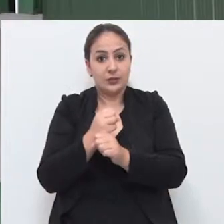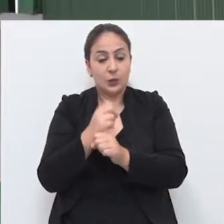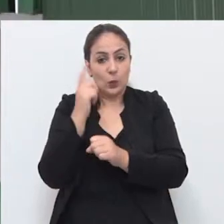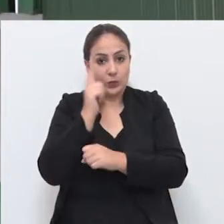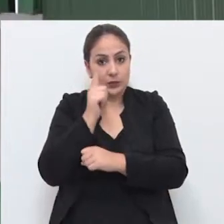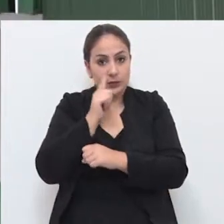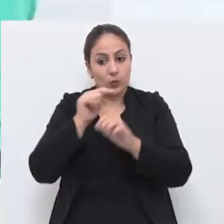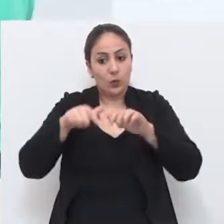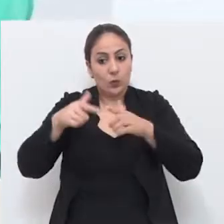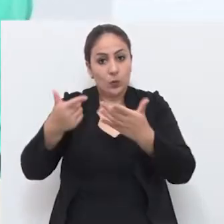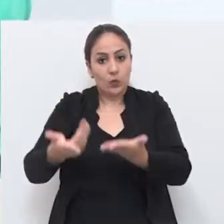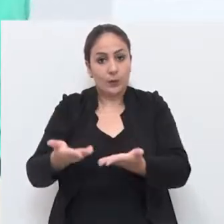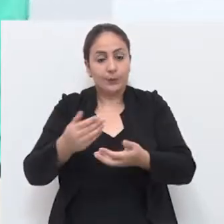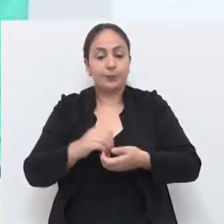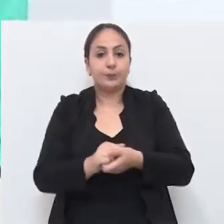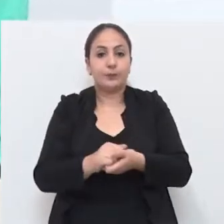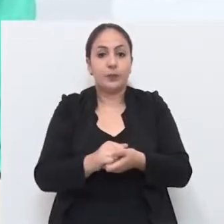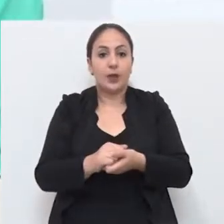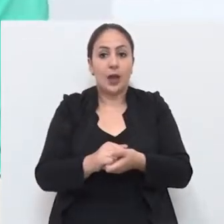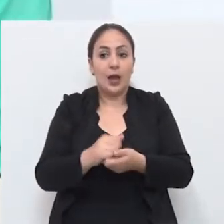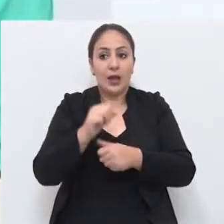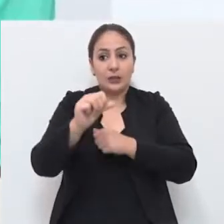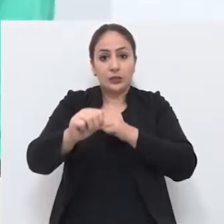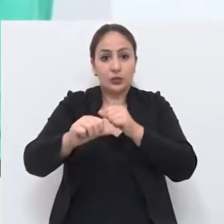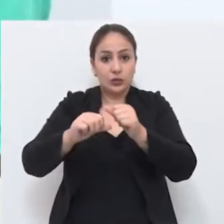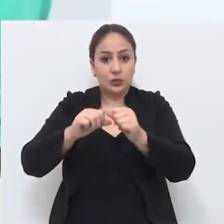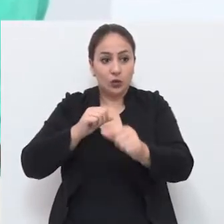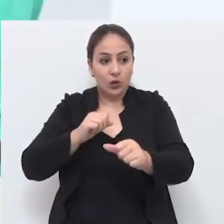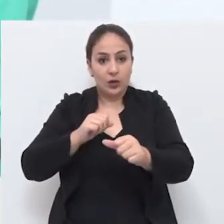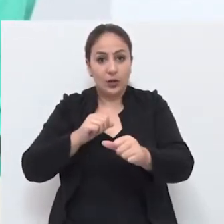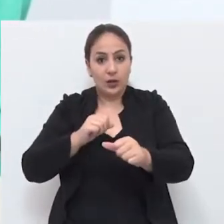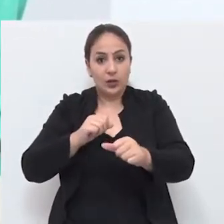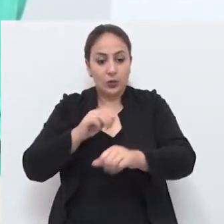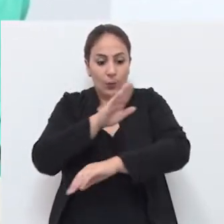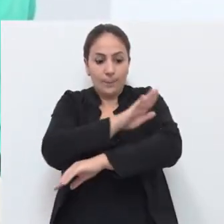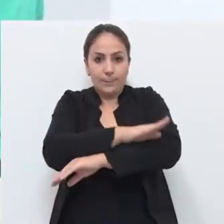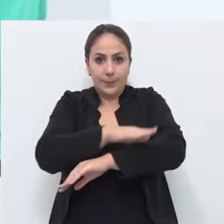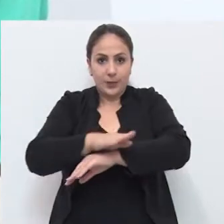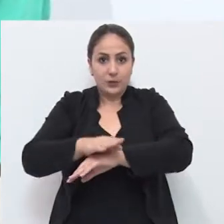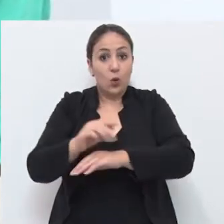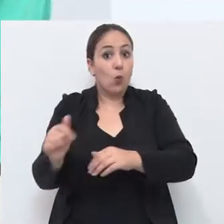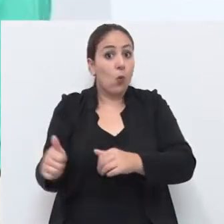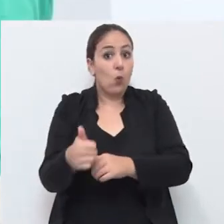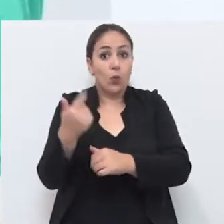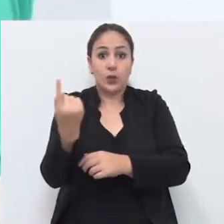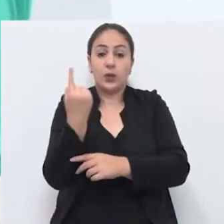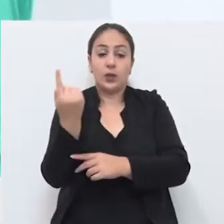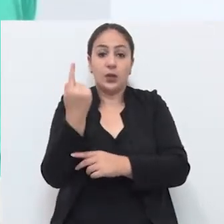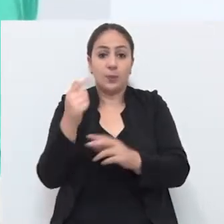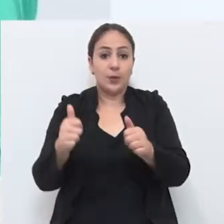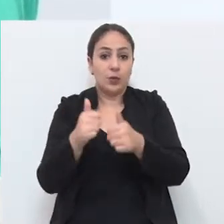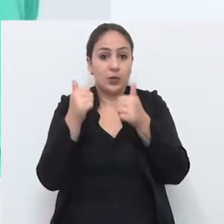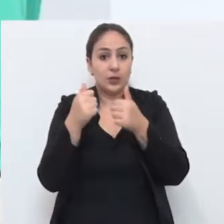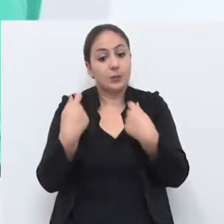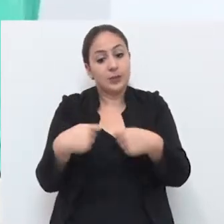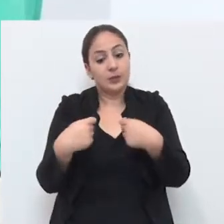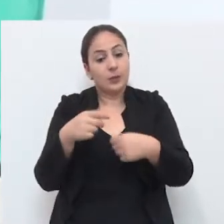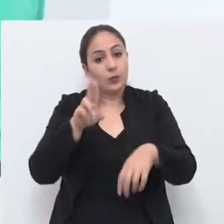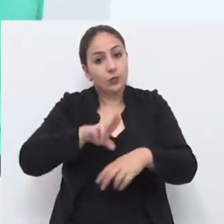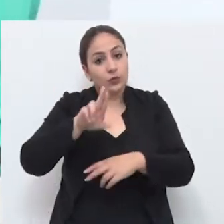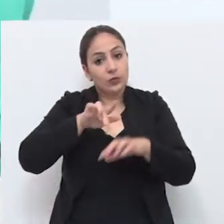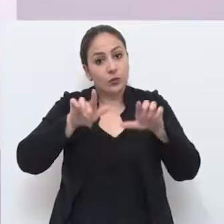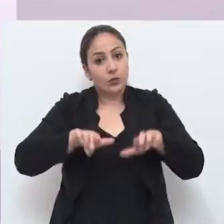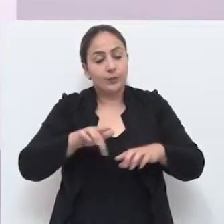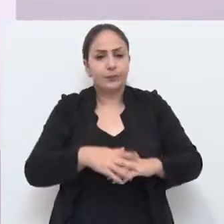licitação. Conforme o vereador, a troca do piso é a única melhoria necessária para viabilizar o uso do